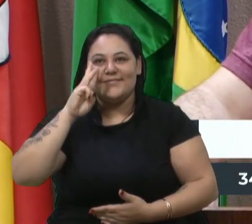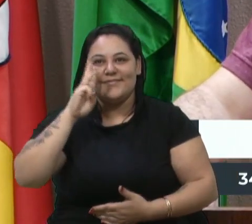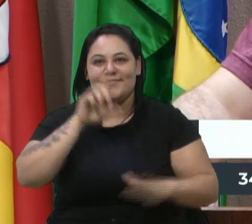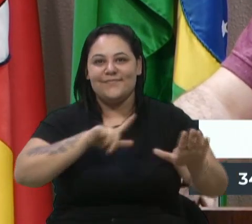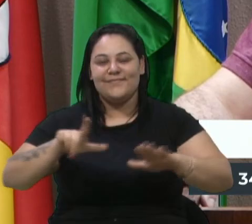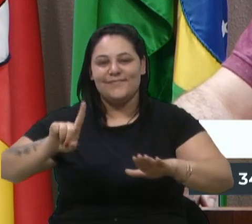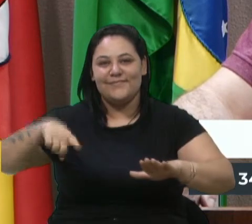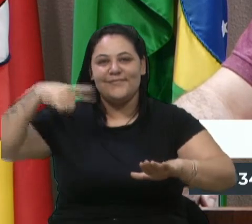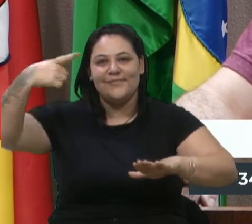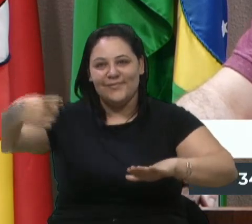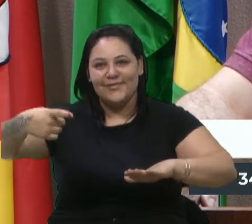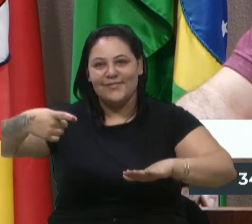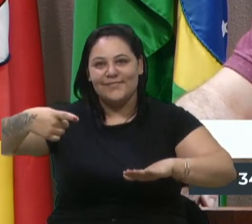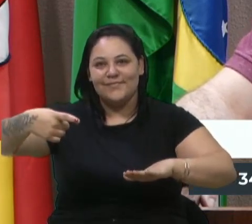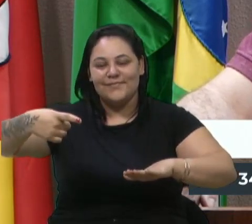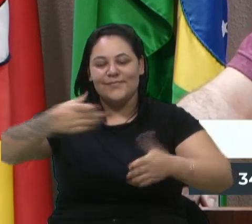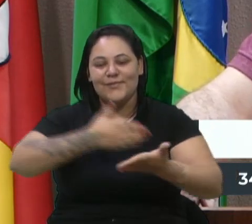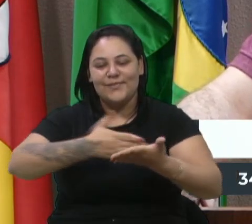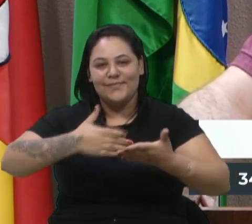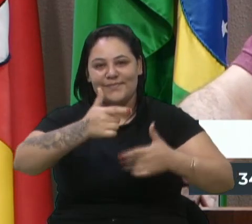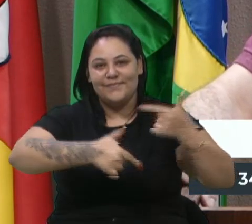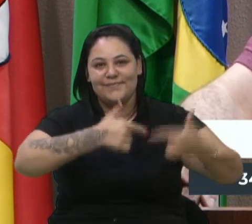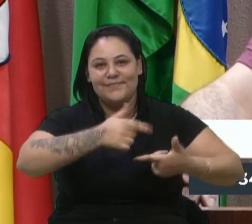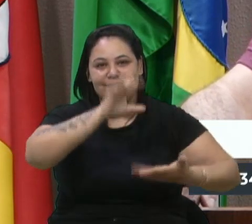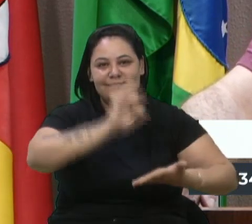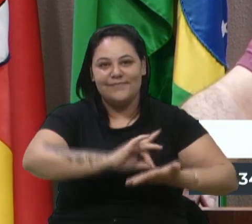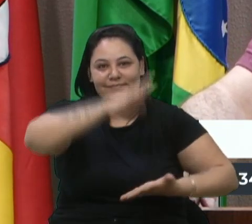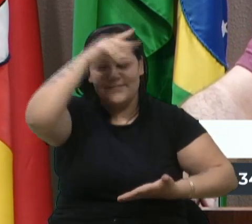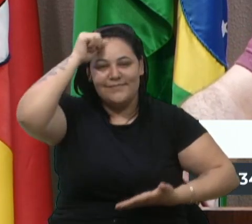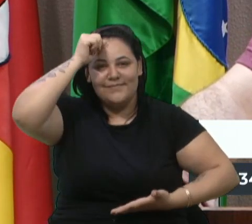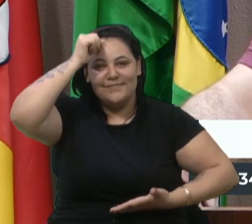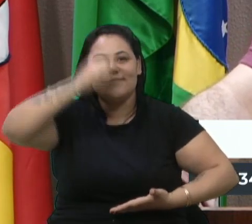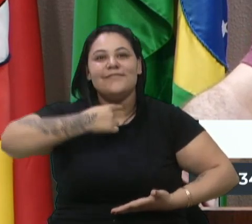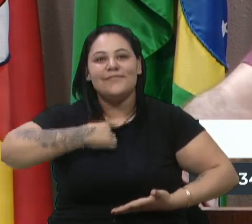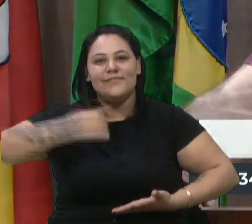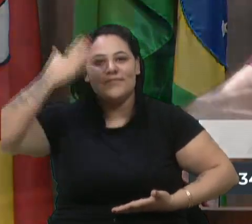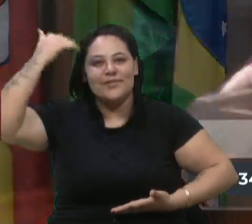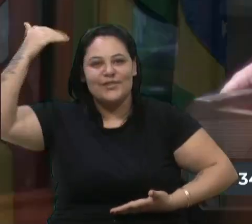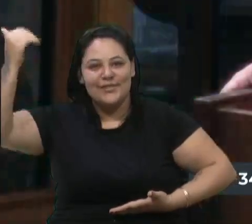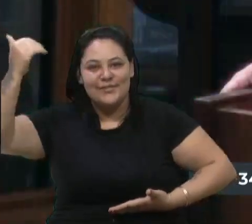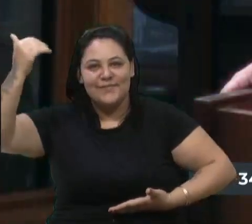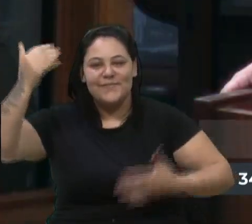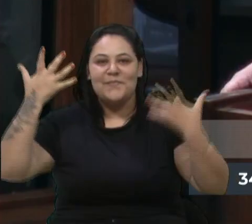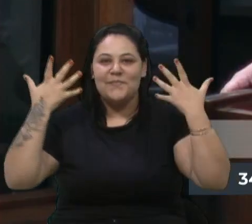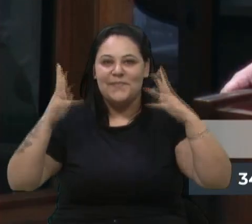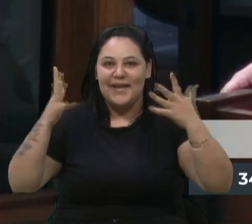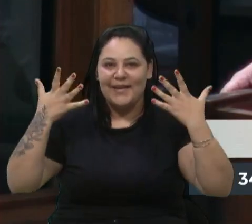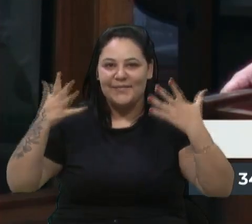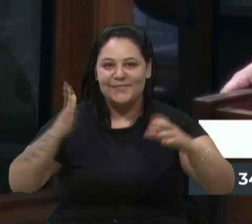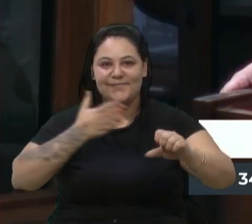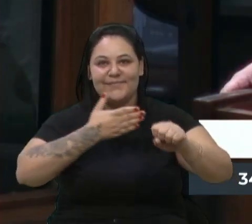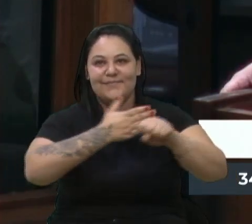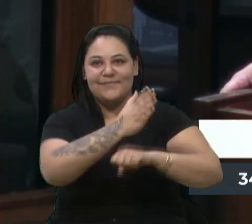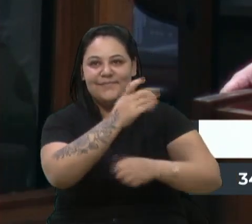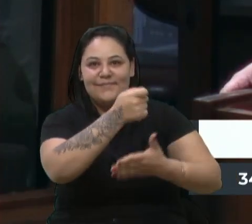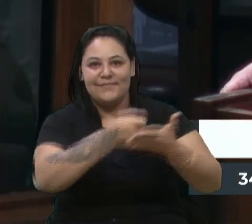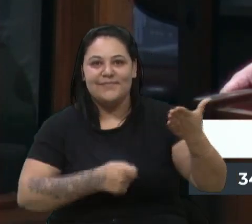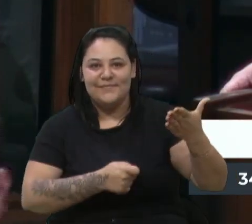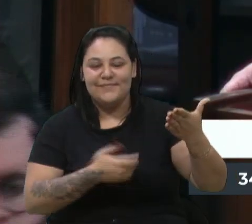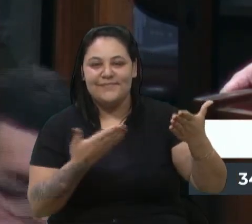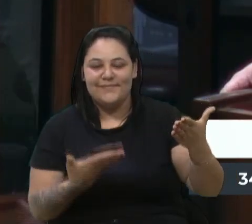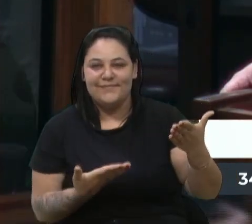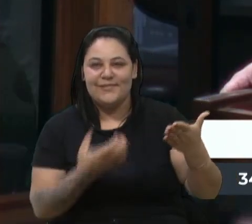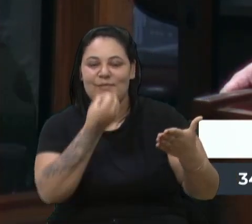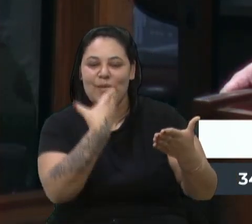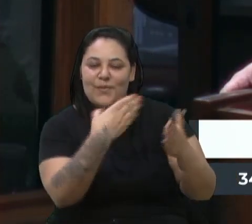posse no nosso município. Então, desejamos sucesso a ela, parabéns por ter passado nesse concurso e que tenha uma